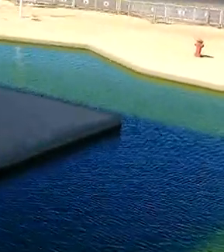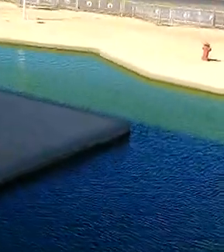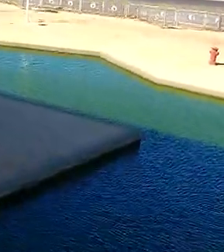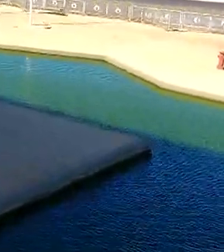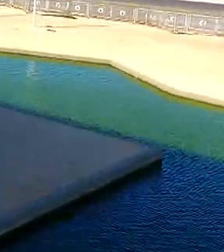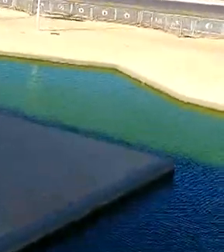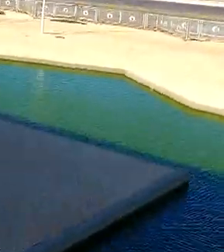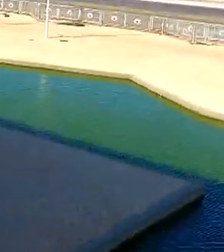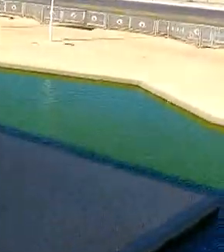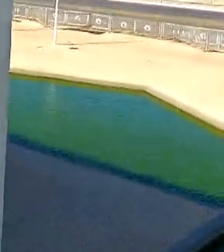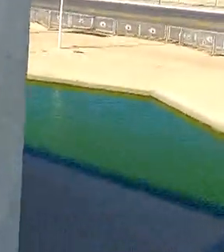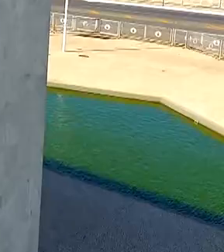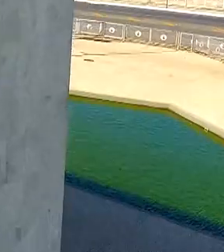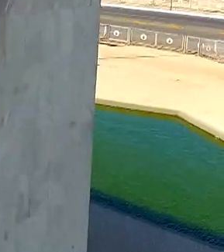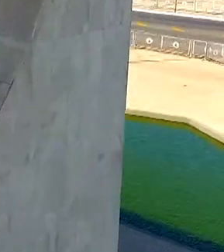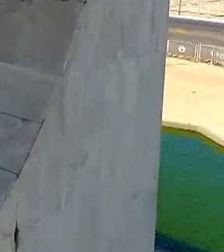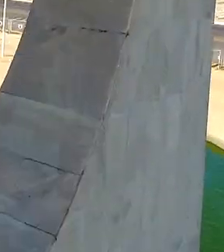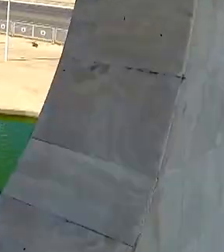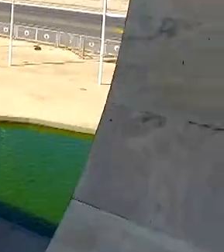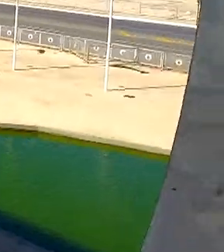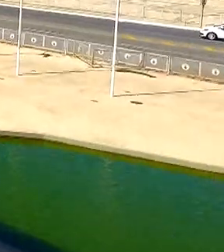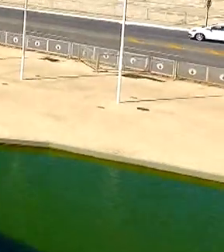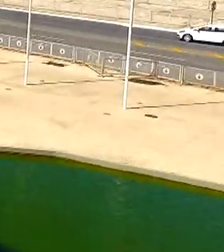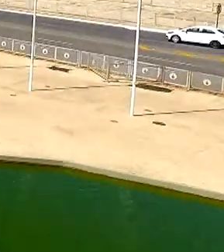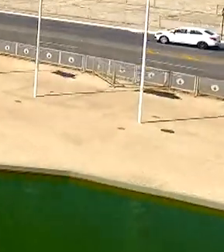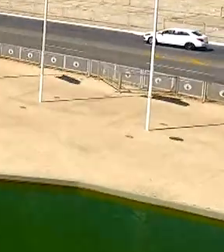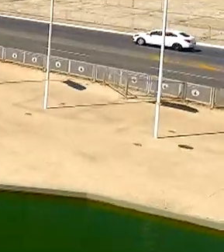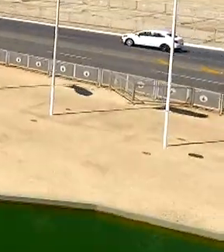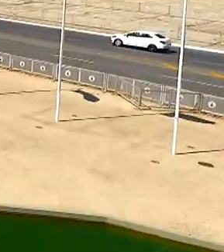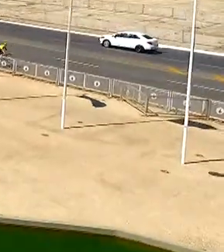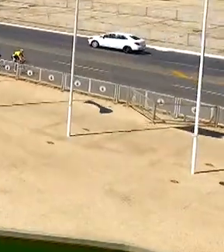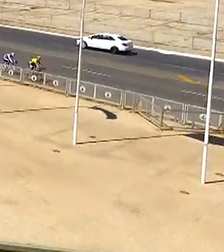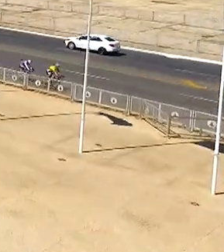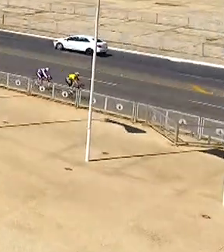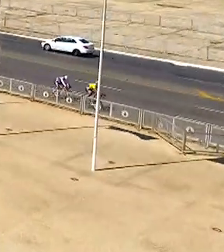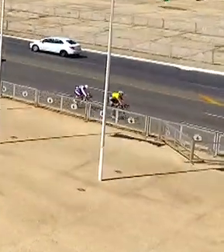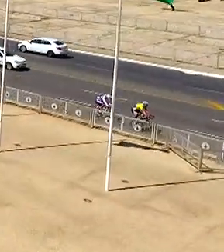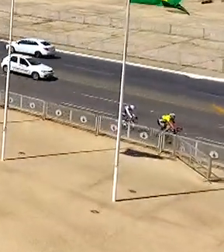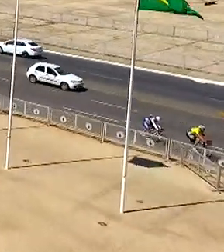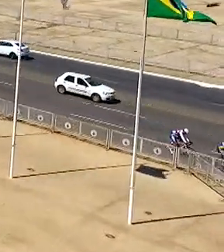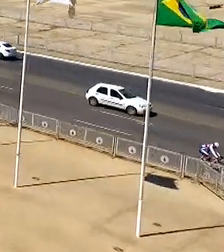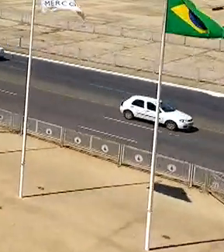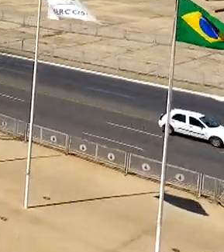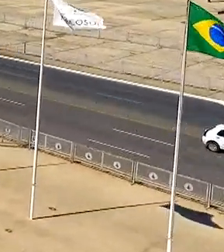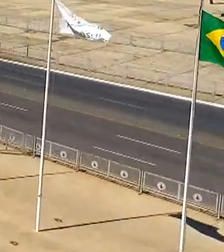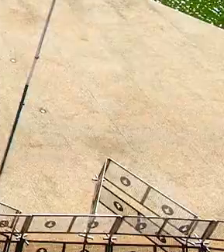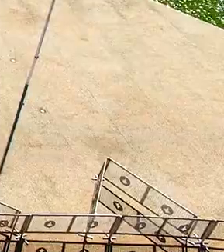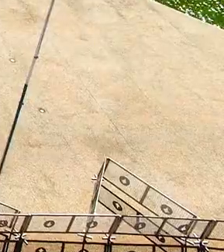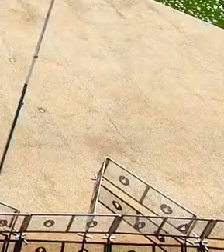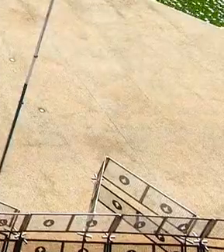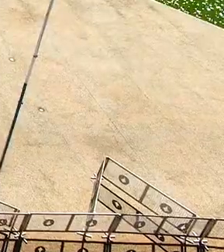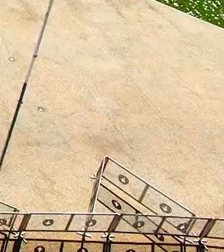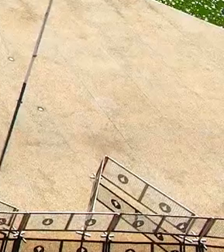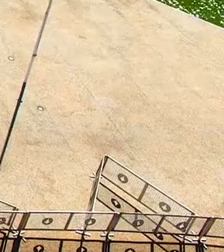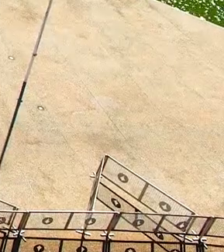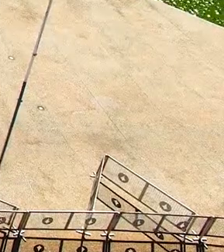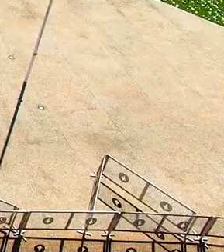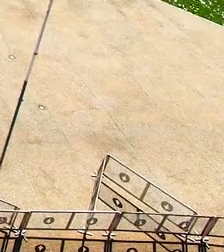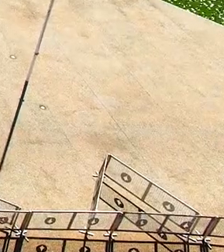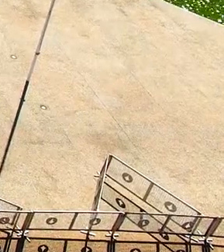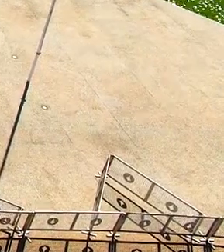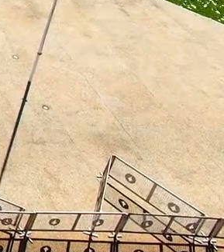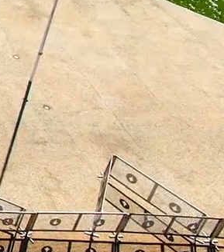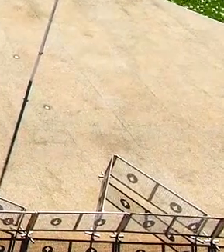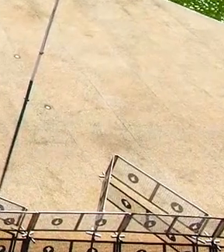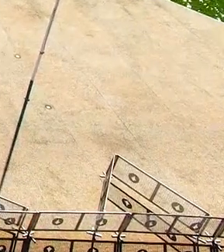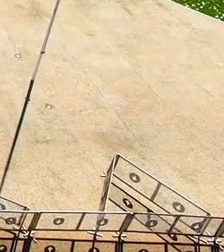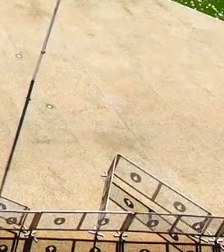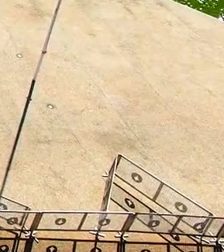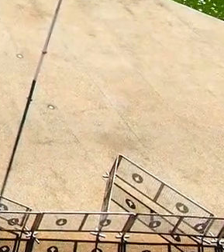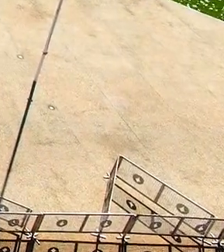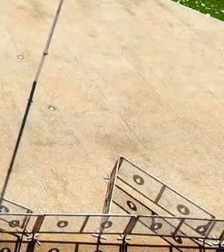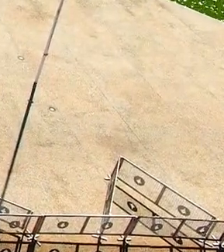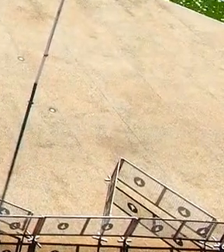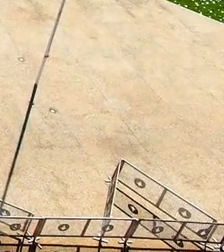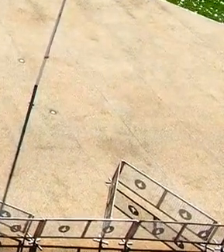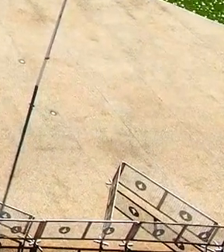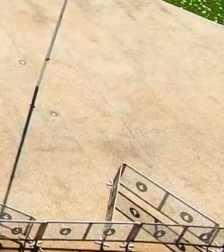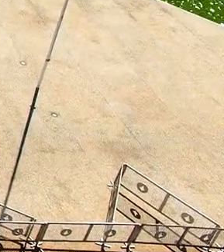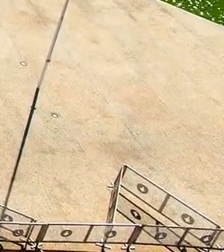volta